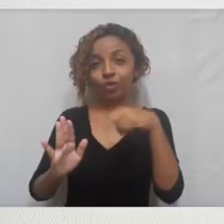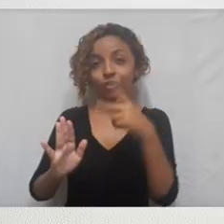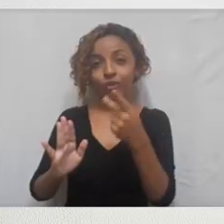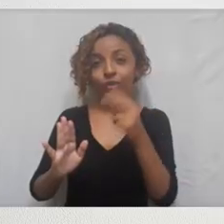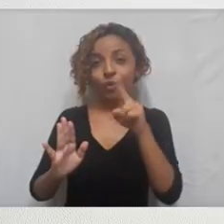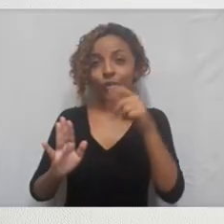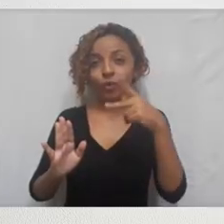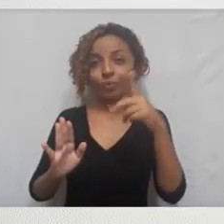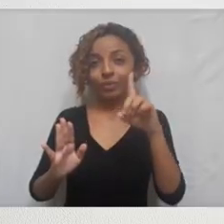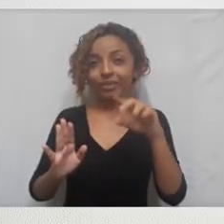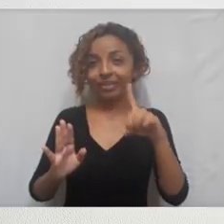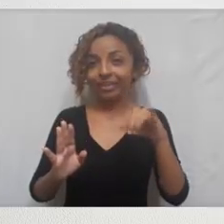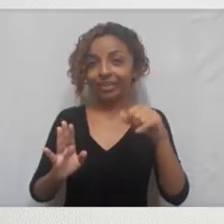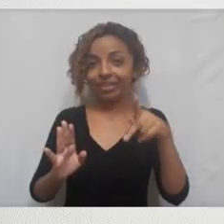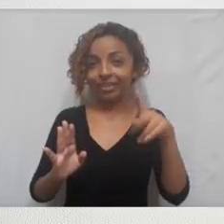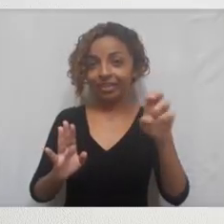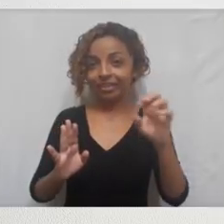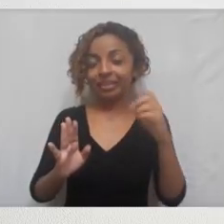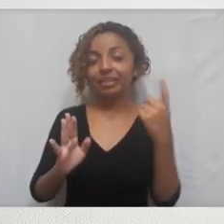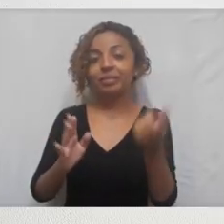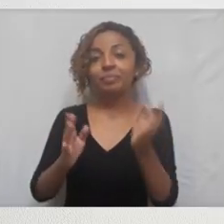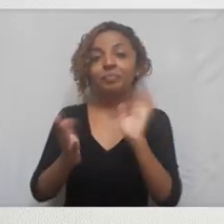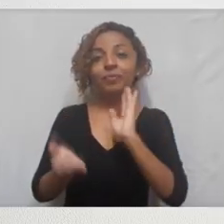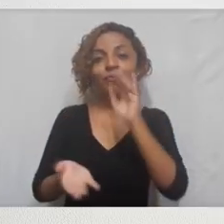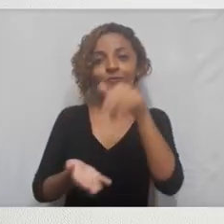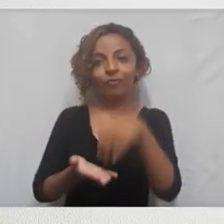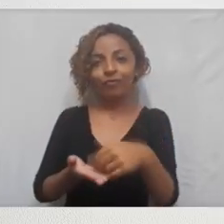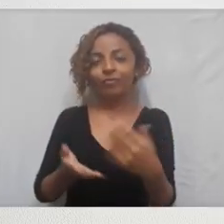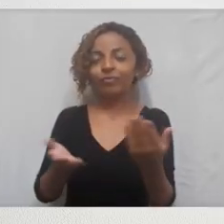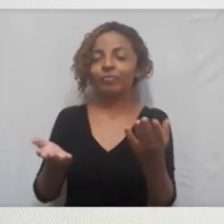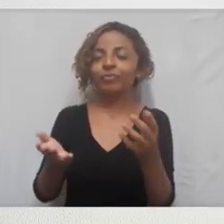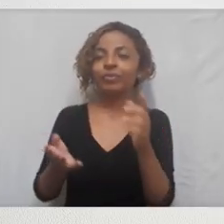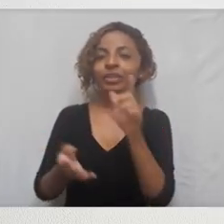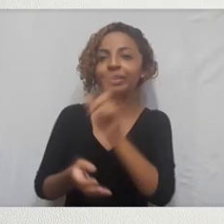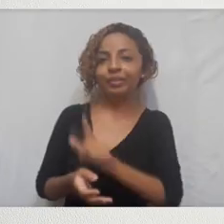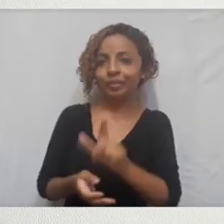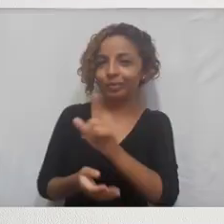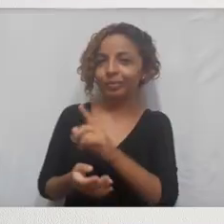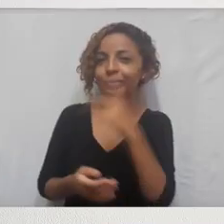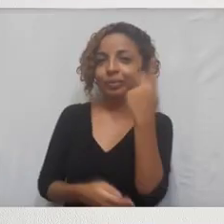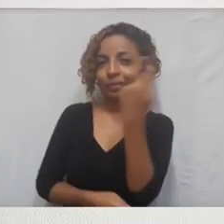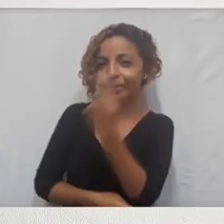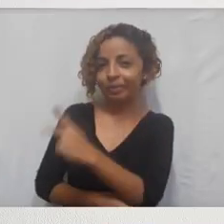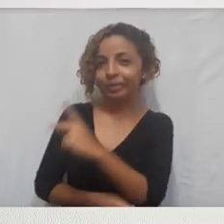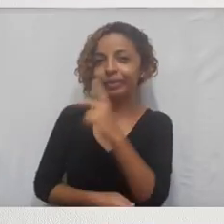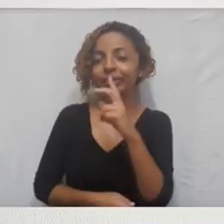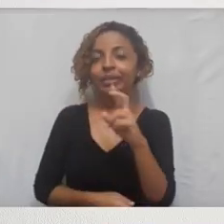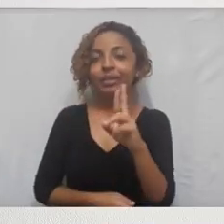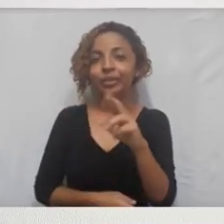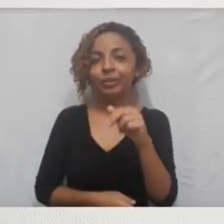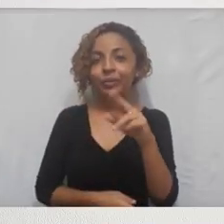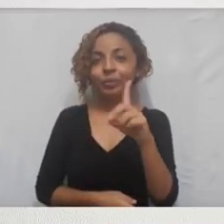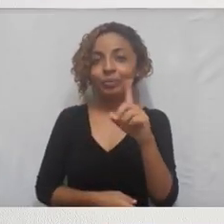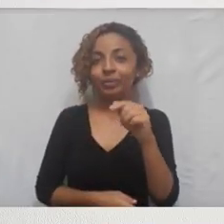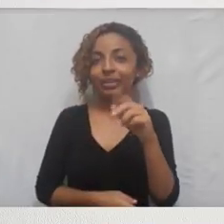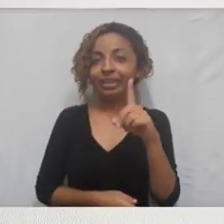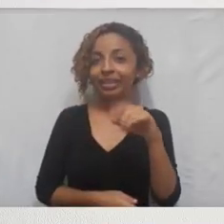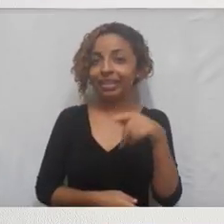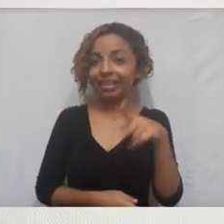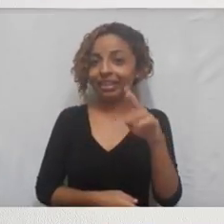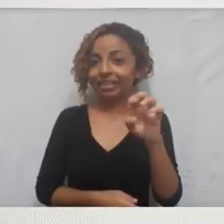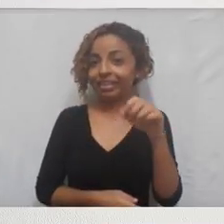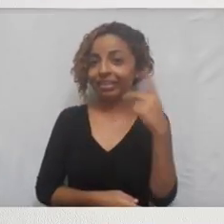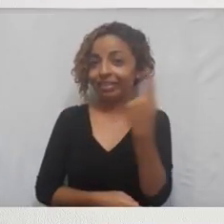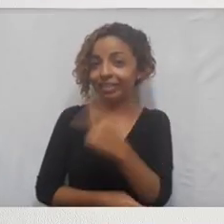2004, já ali perto do fim da obra dele, o John Updike escreve sobre dois temas